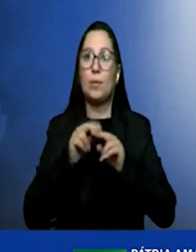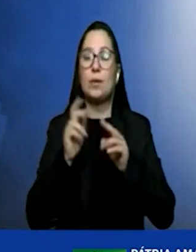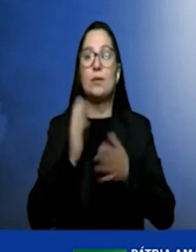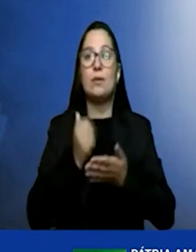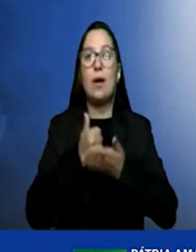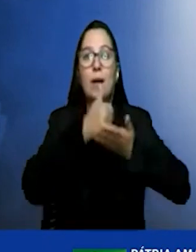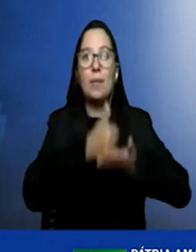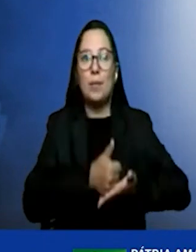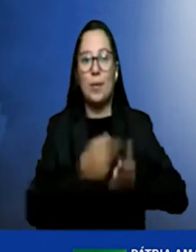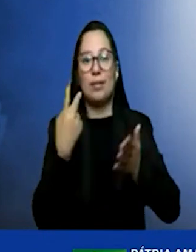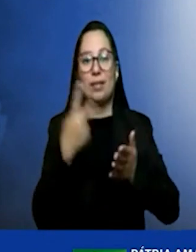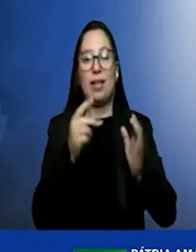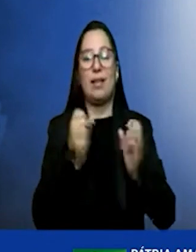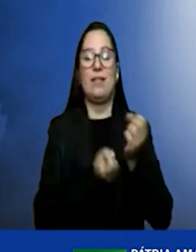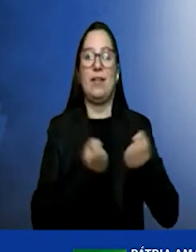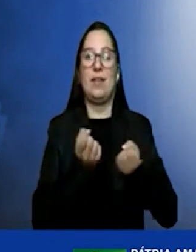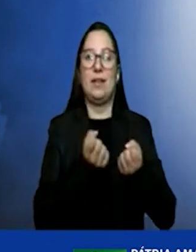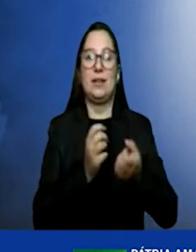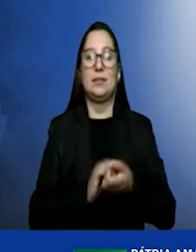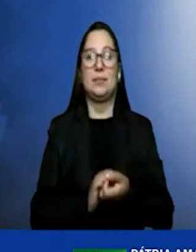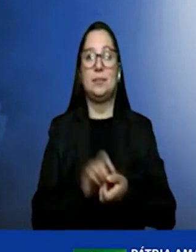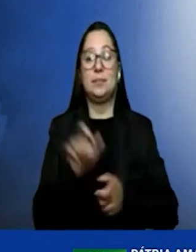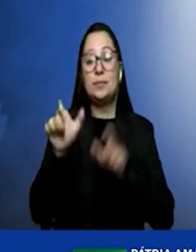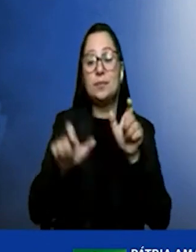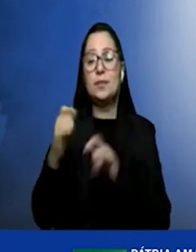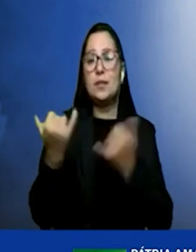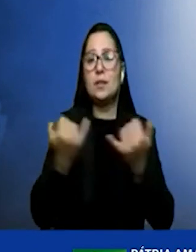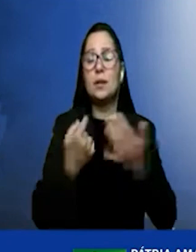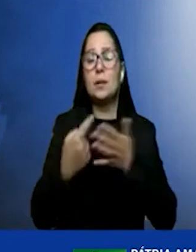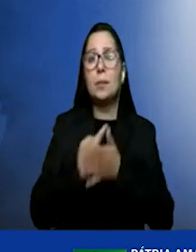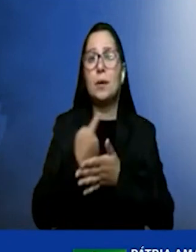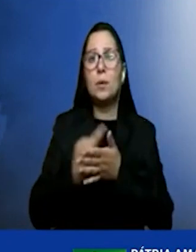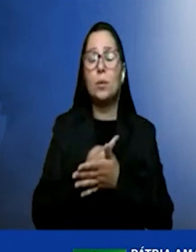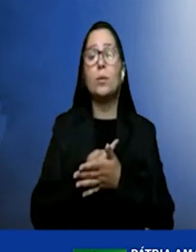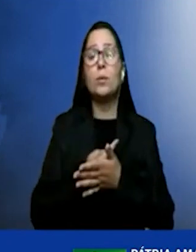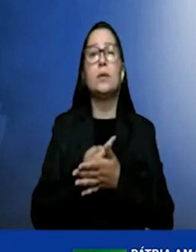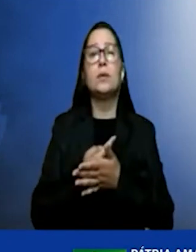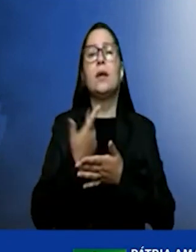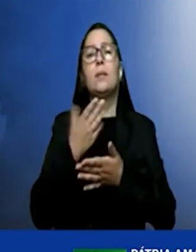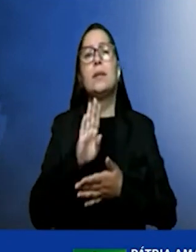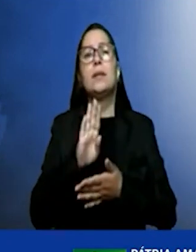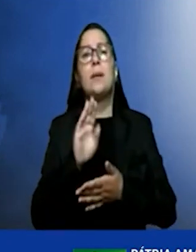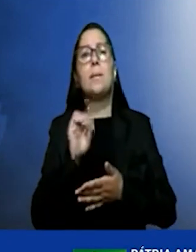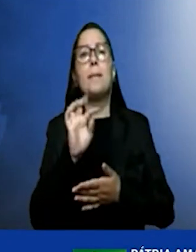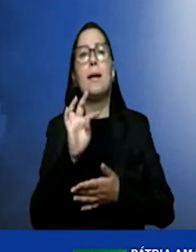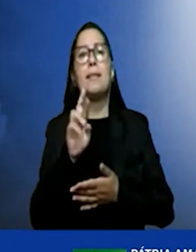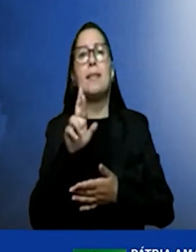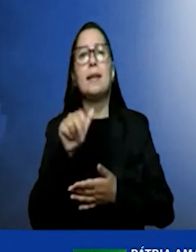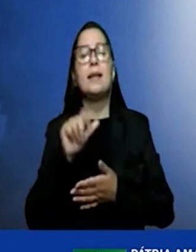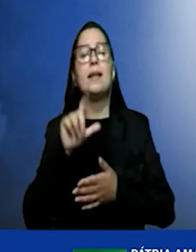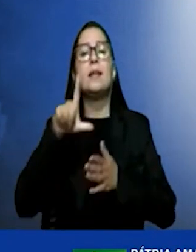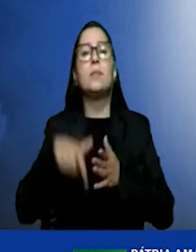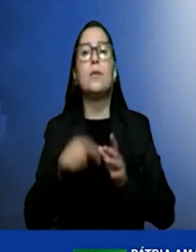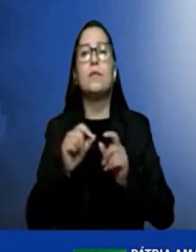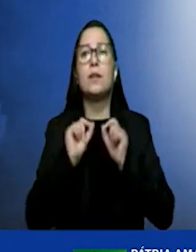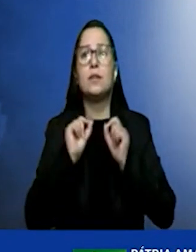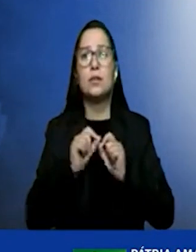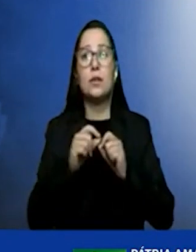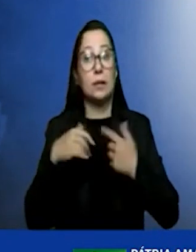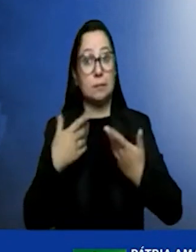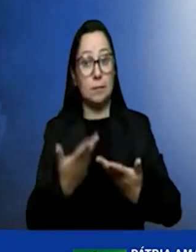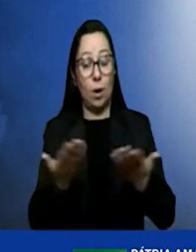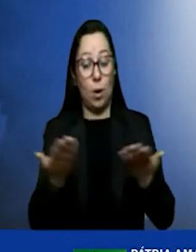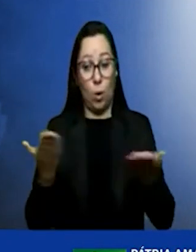de veículo. Tem muita gente também que me pergunta, mas e a bateria, o que a gente faz com ela depois? Eu vou dar o exemplo de hoje o que acontece nos carros no Japão.